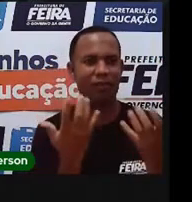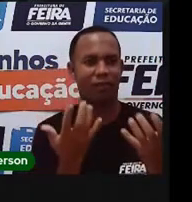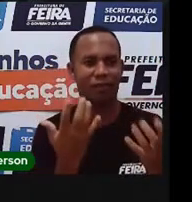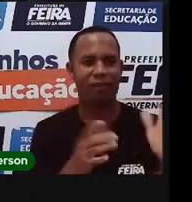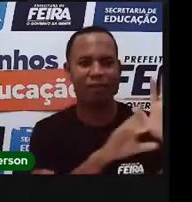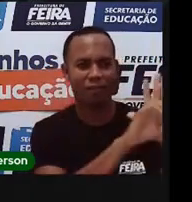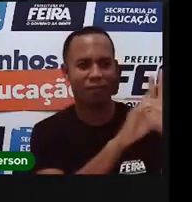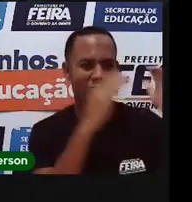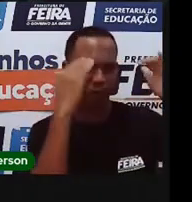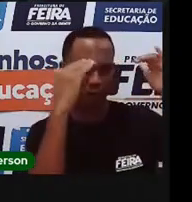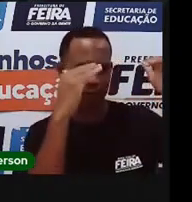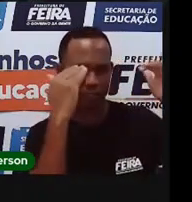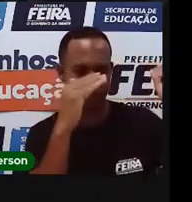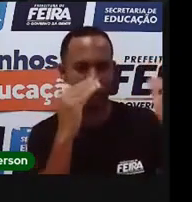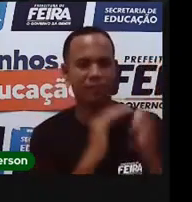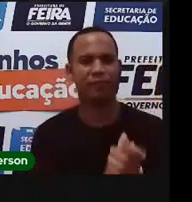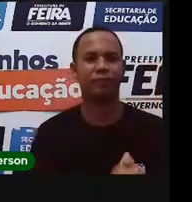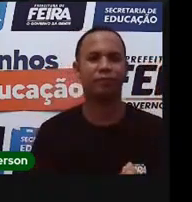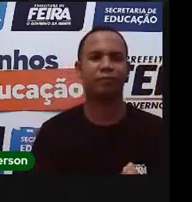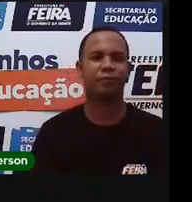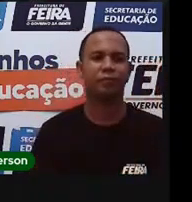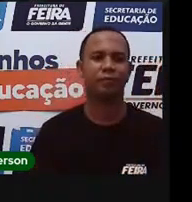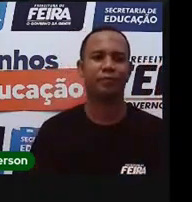ela tem que ser cumprida.